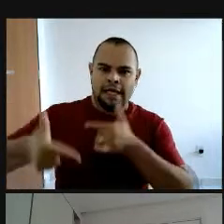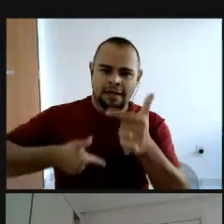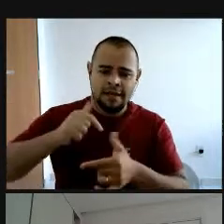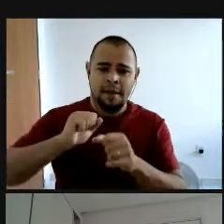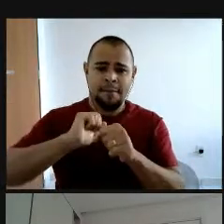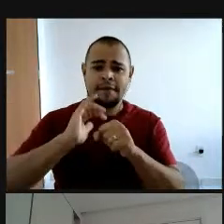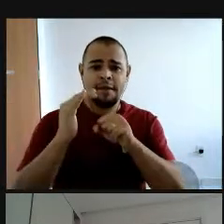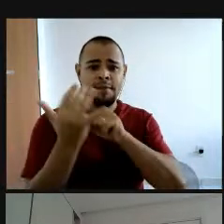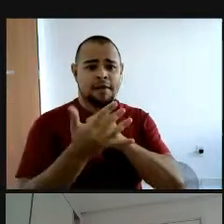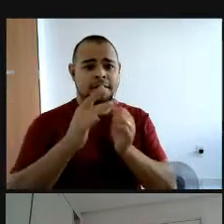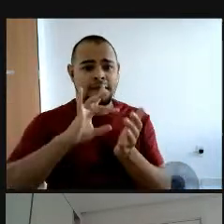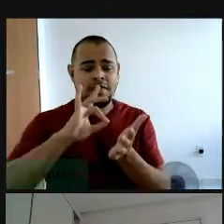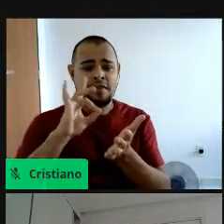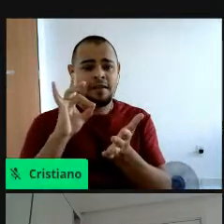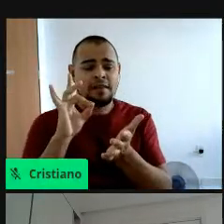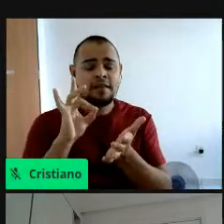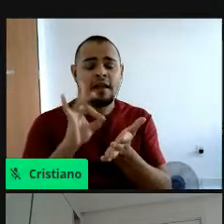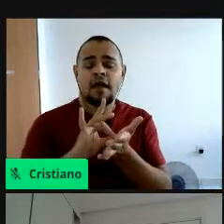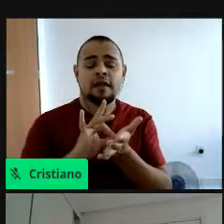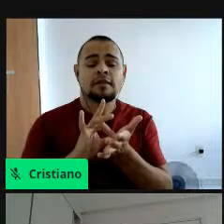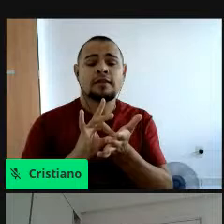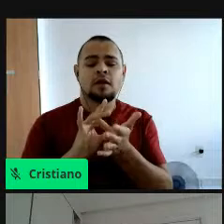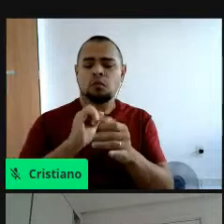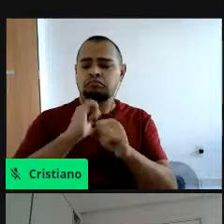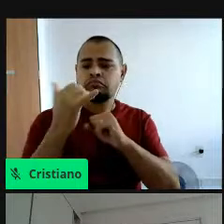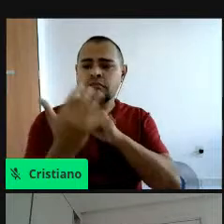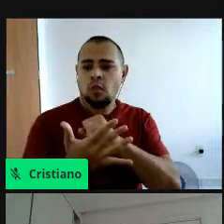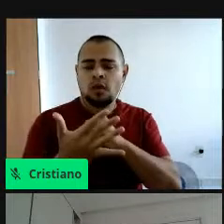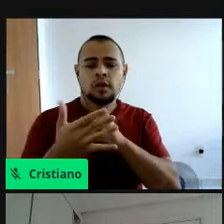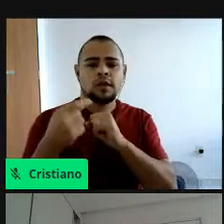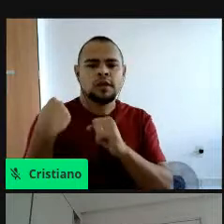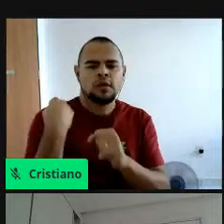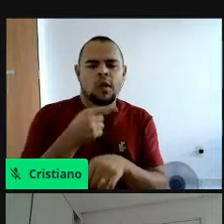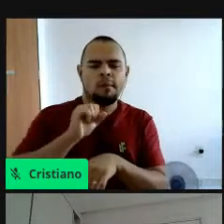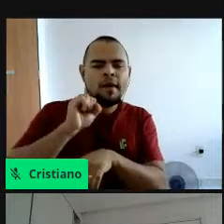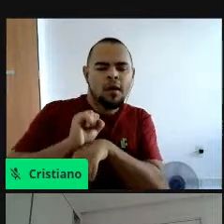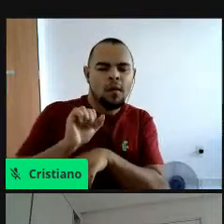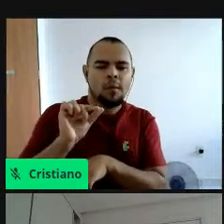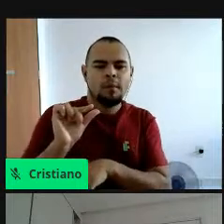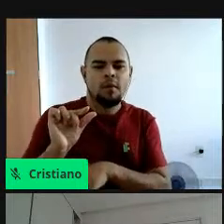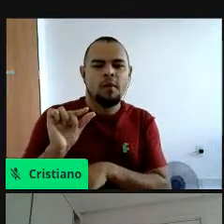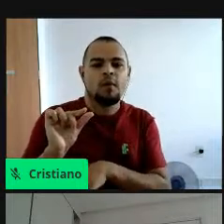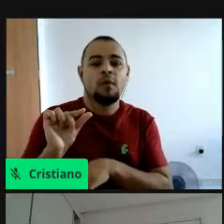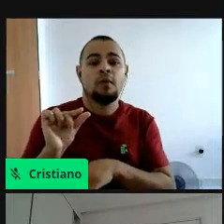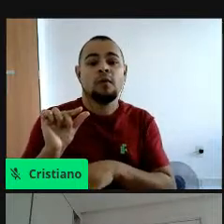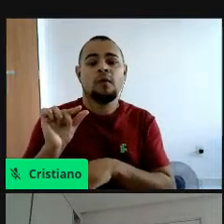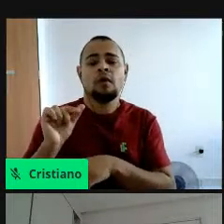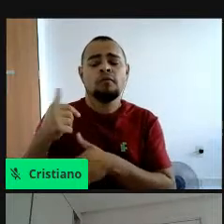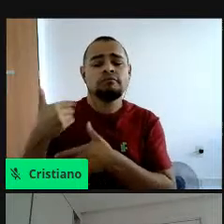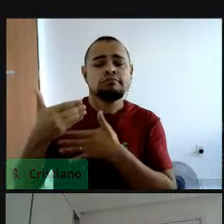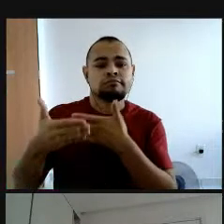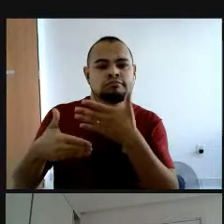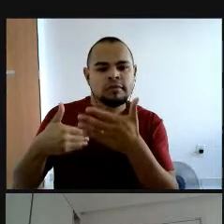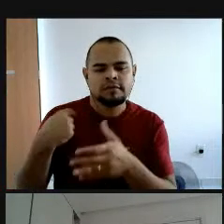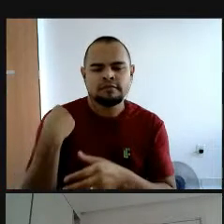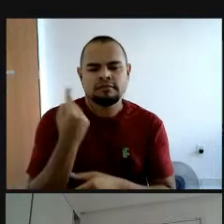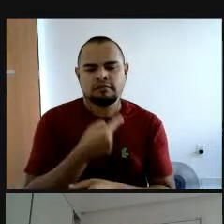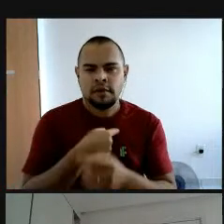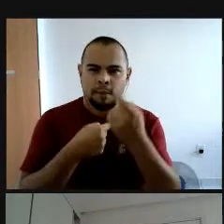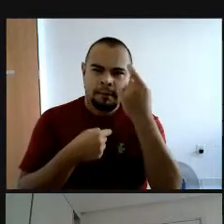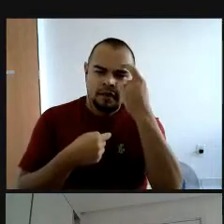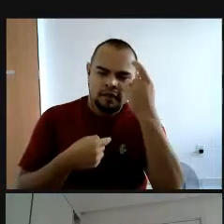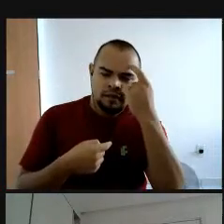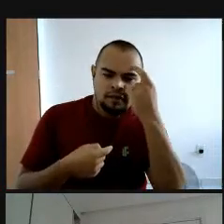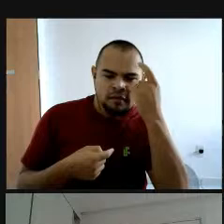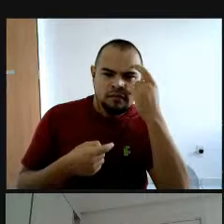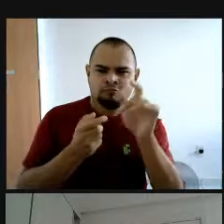realmente é que fez, é, desacelerar, né, e, e trazer outros caminhos, né, de diferente,